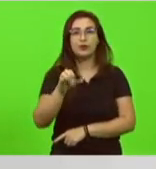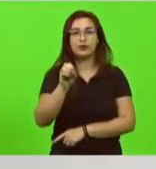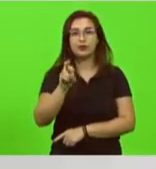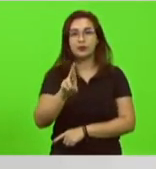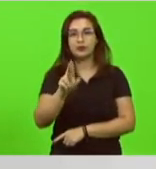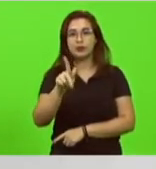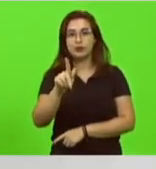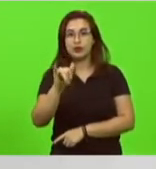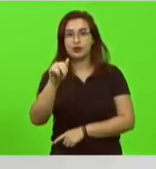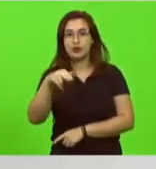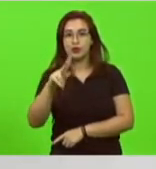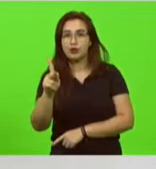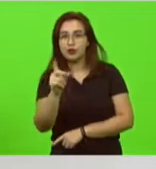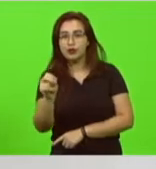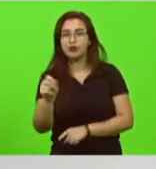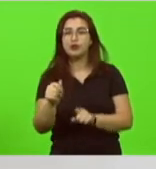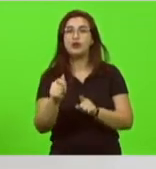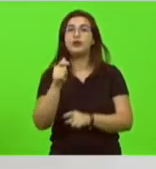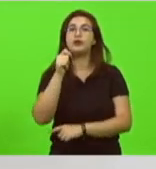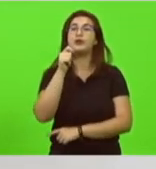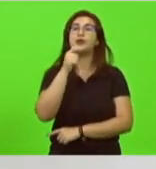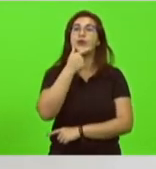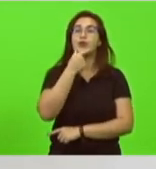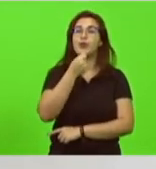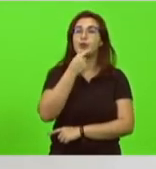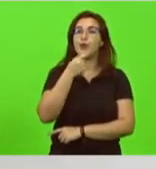estado de Santa Catarina e o senador Flávio Bolsonaro